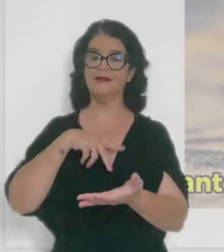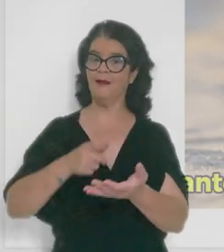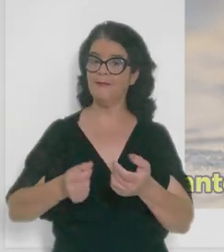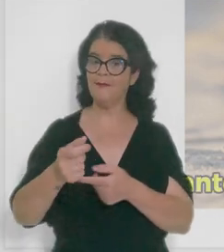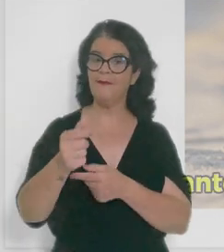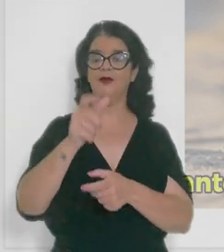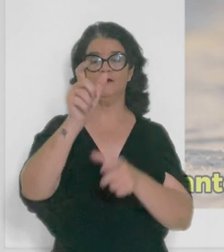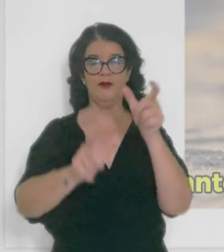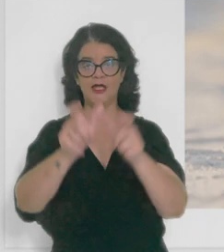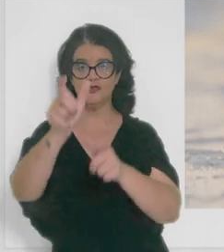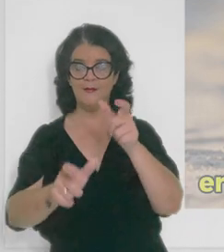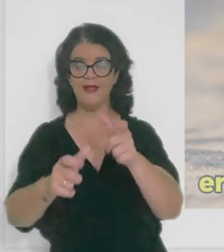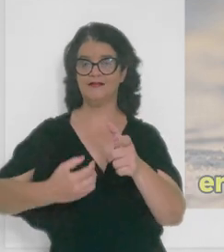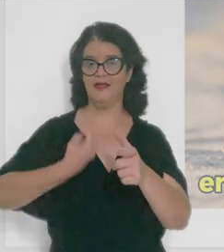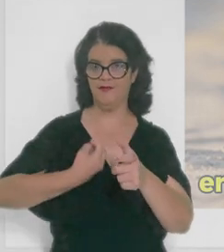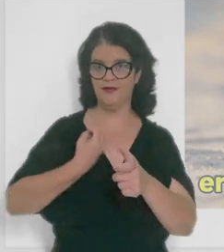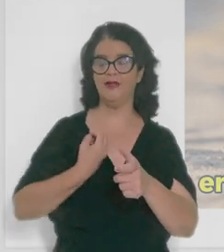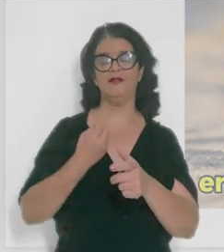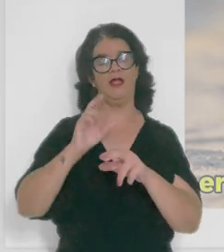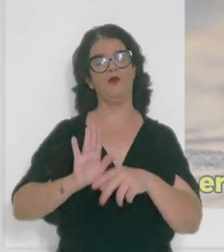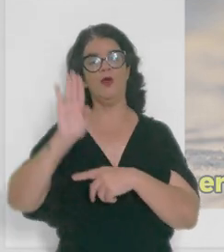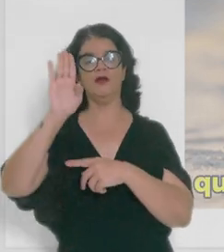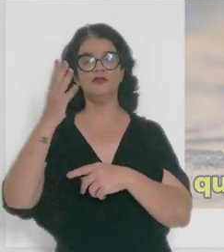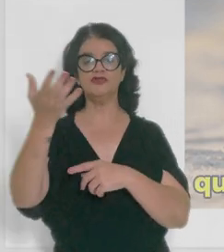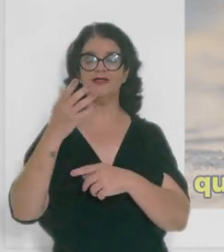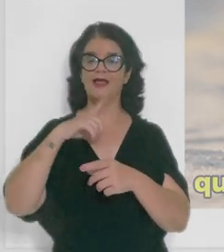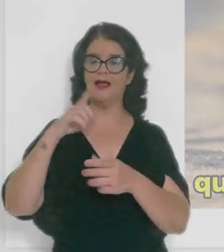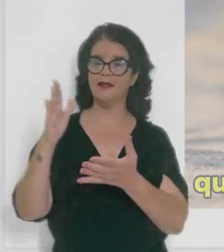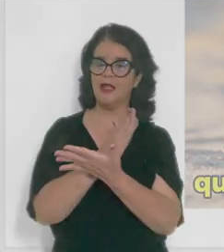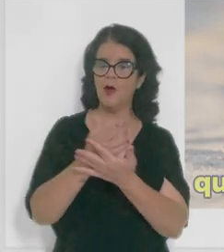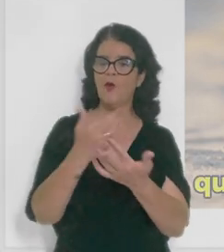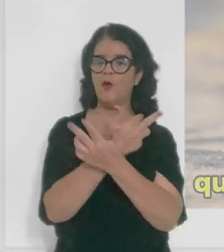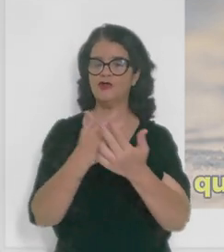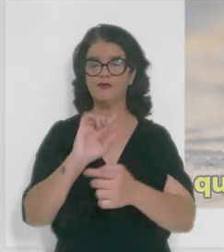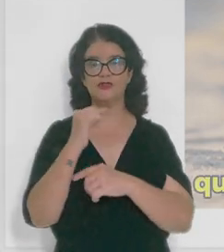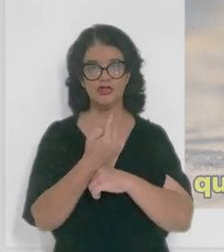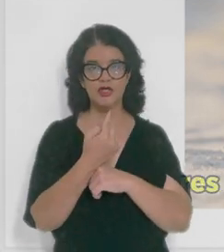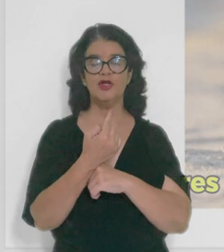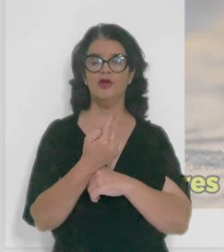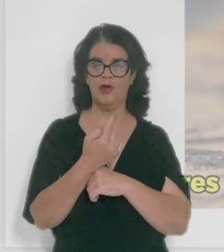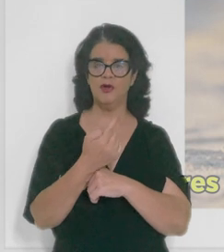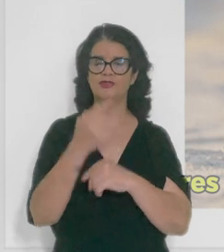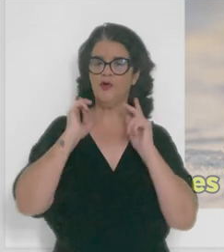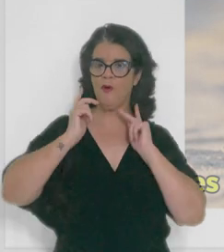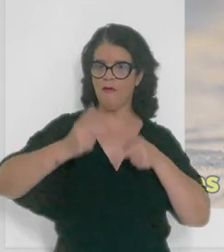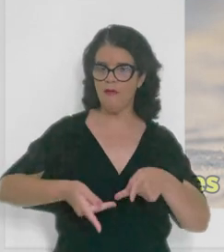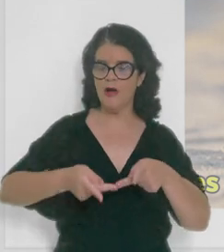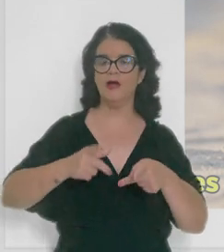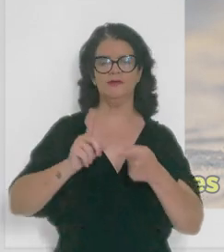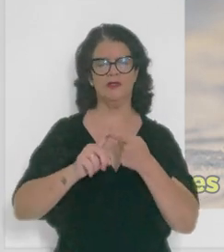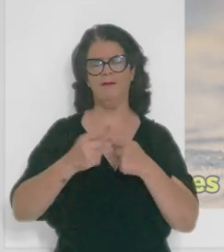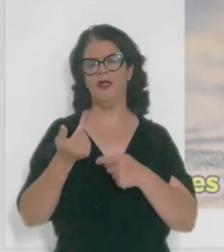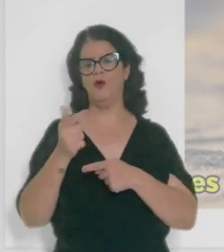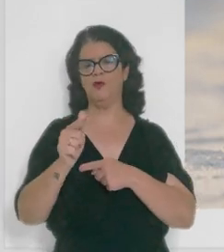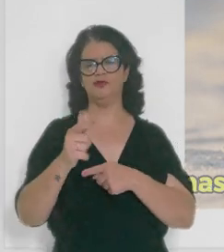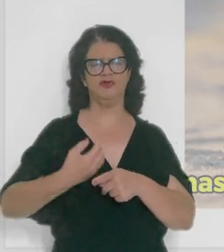perpetuar a espécie aqui no planeta. Então, eu quero destacar, pessoal, que tem algumas coisas que nós, né? Eu falo seres humanos e outros seres vivos